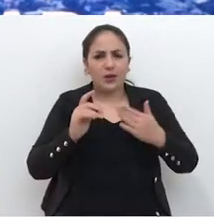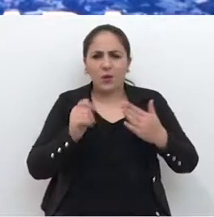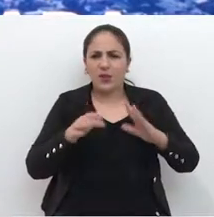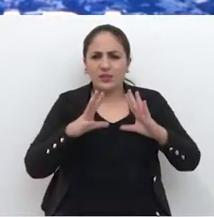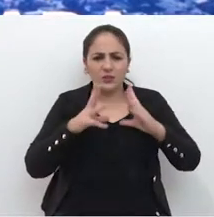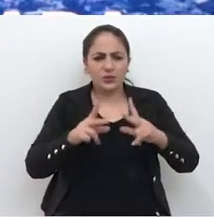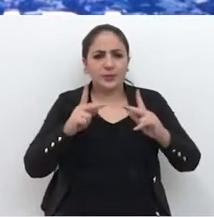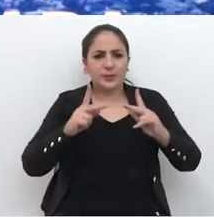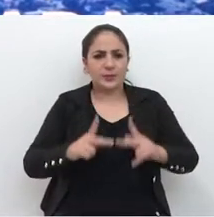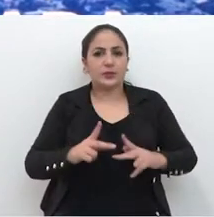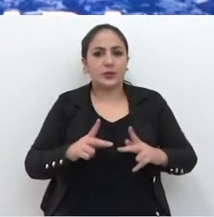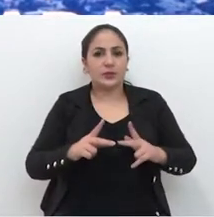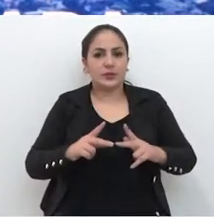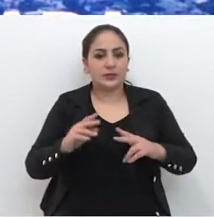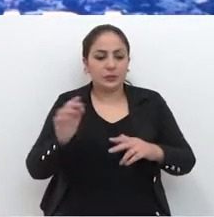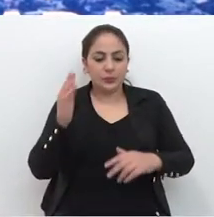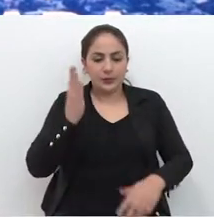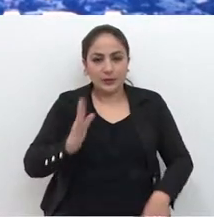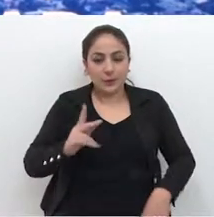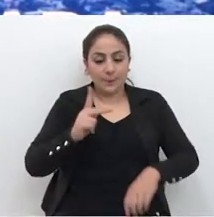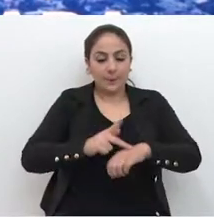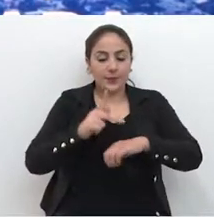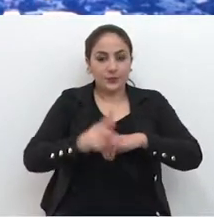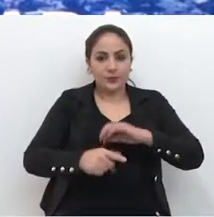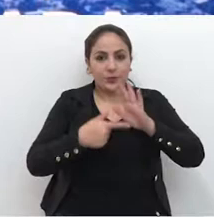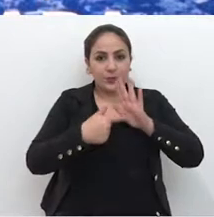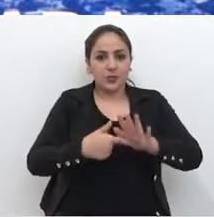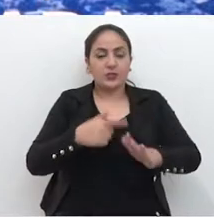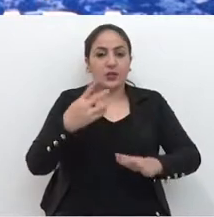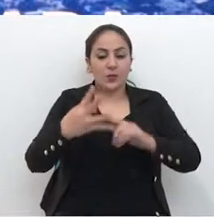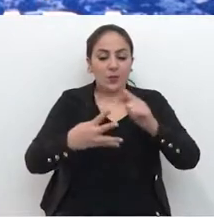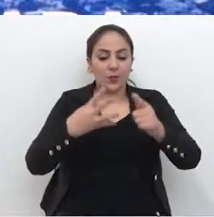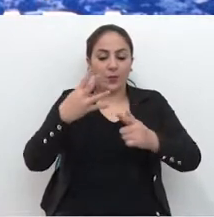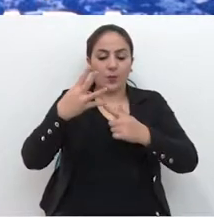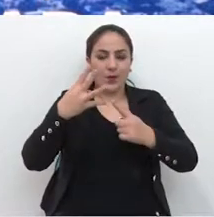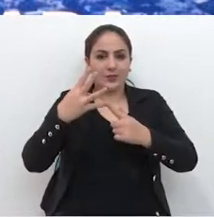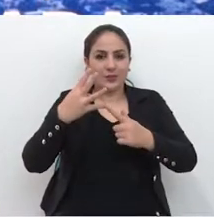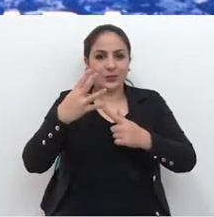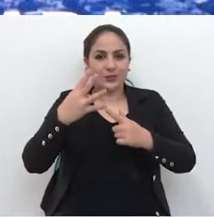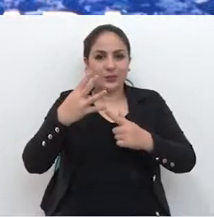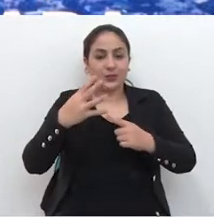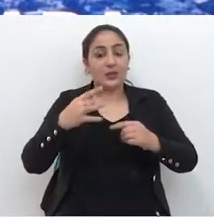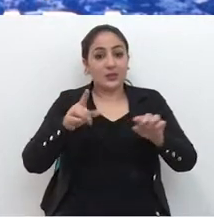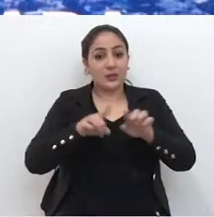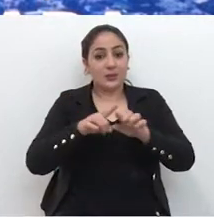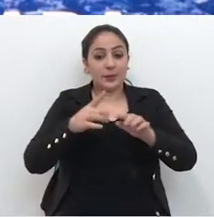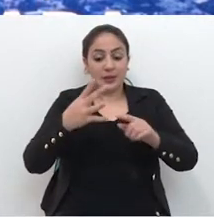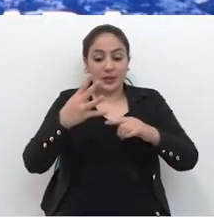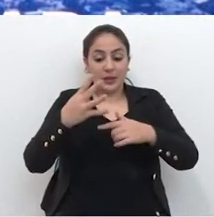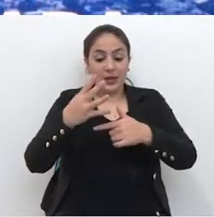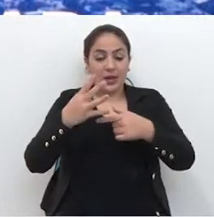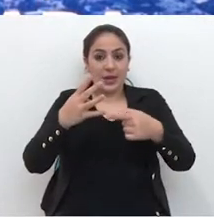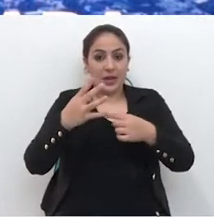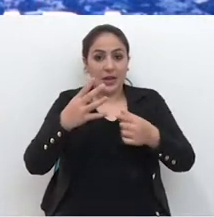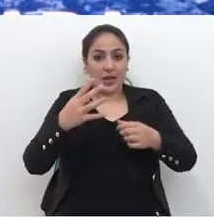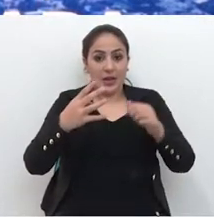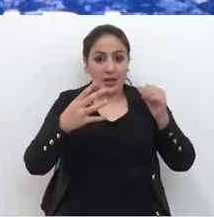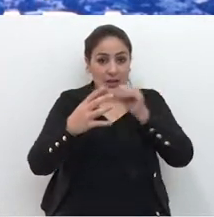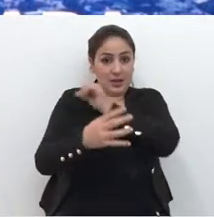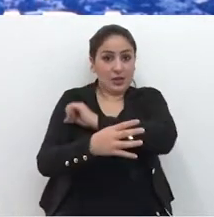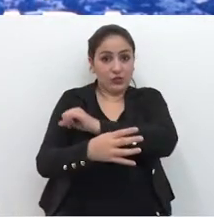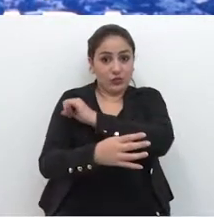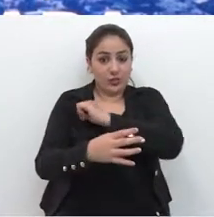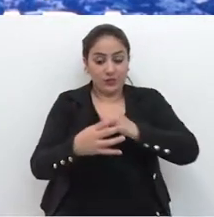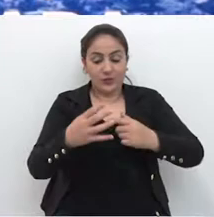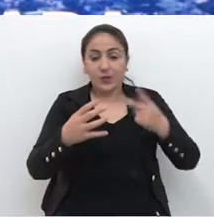comparada a todas as grandes cidades do Brasil, Passo Fundo aparece em quarto lugar, superando, inclusive, Rio de Janeiro